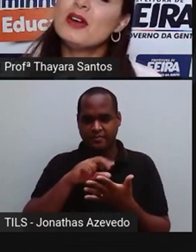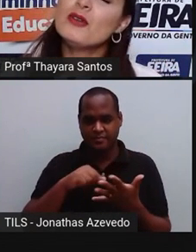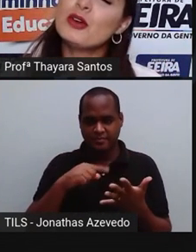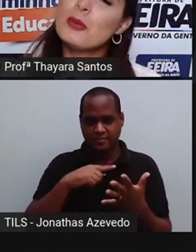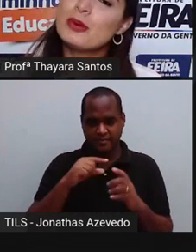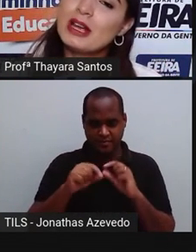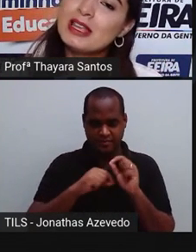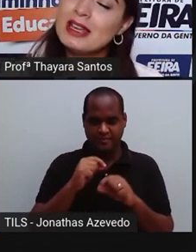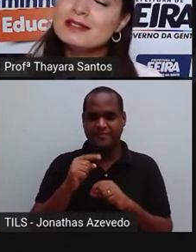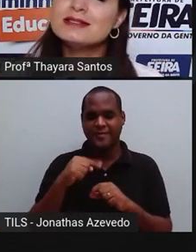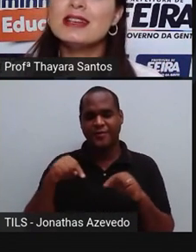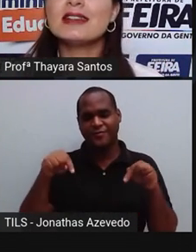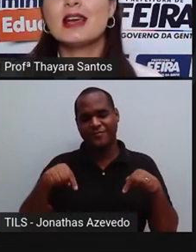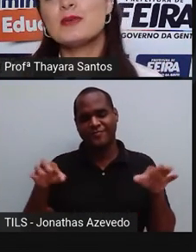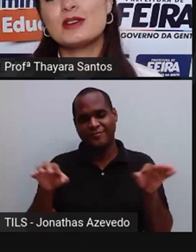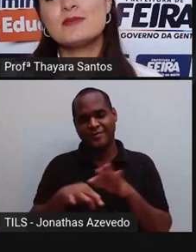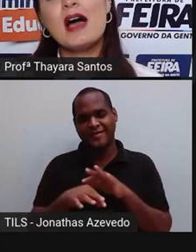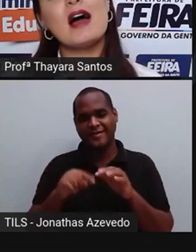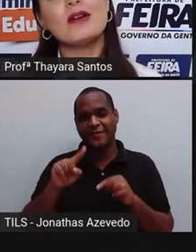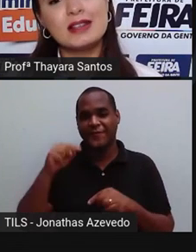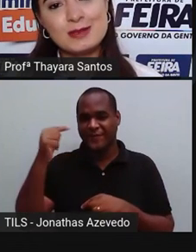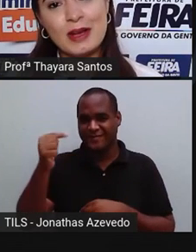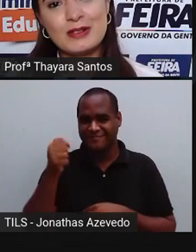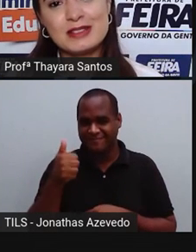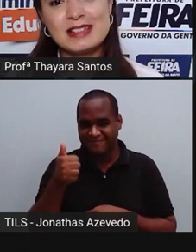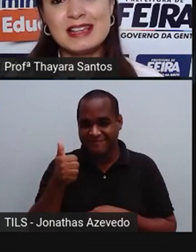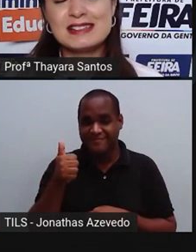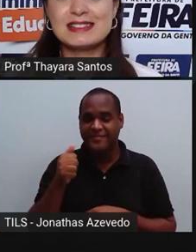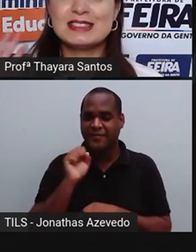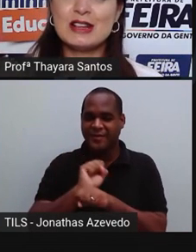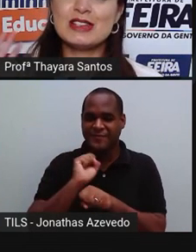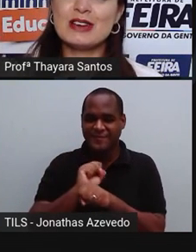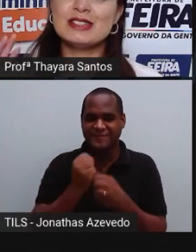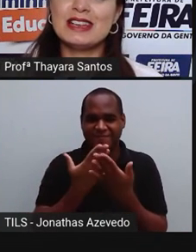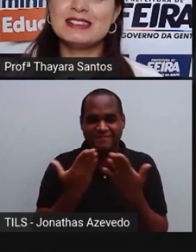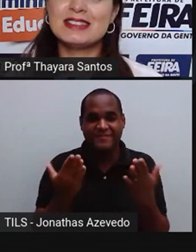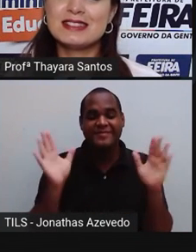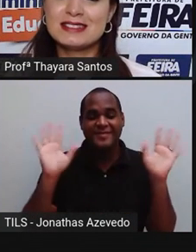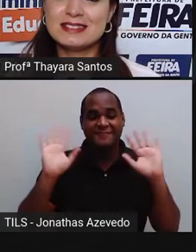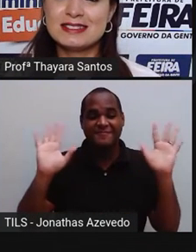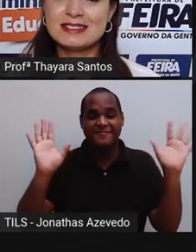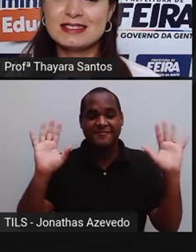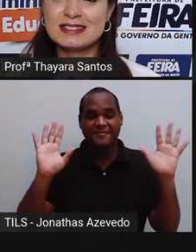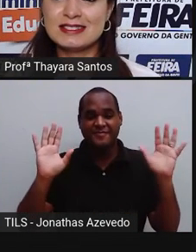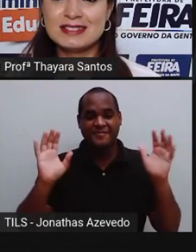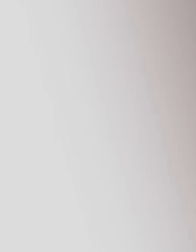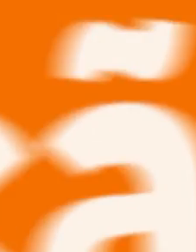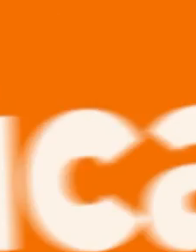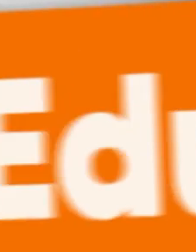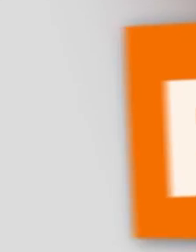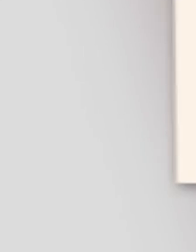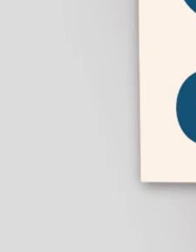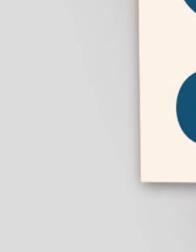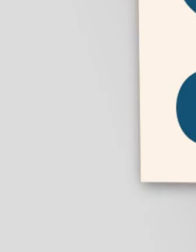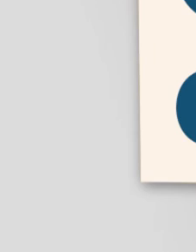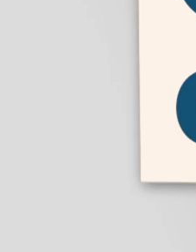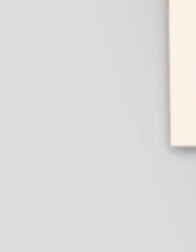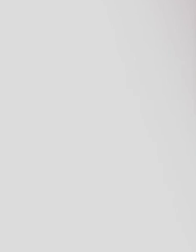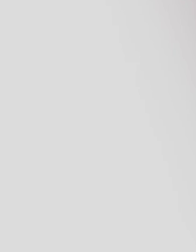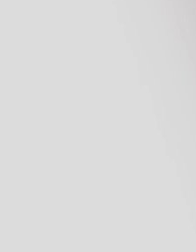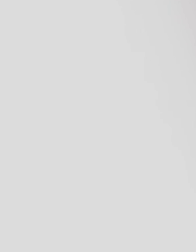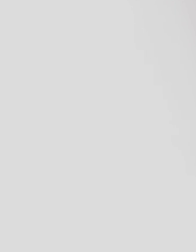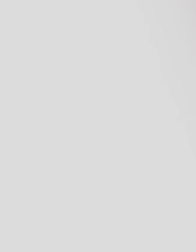Então, eu fico por aqui. E até a próxima aula. Espero vocês. Tchau, tchau, gente. Tchau,